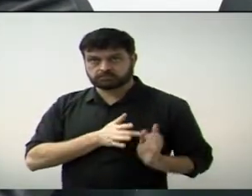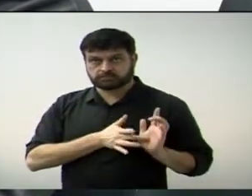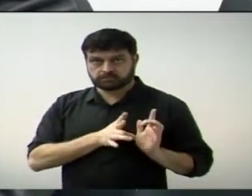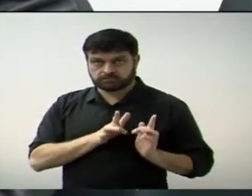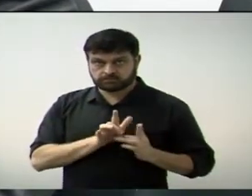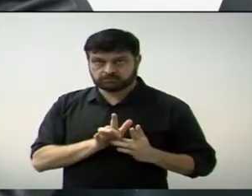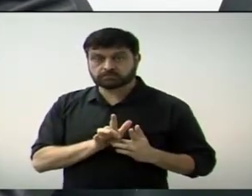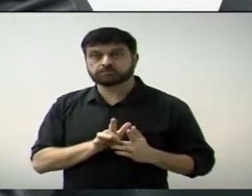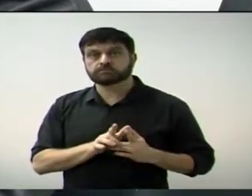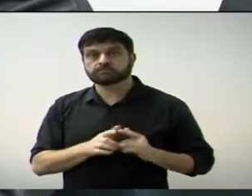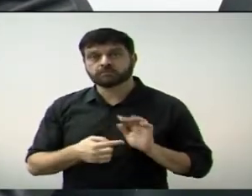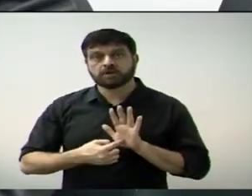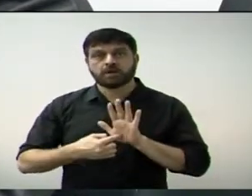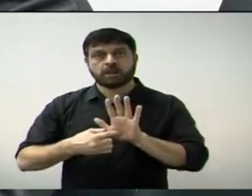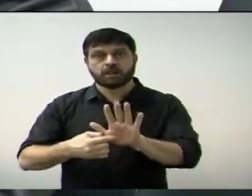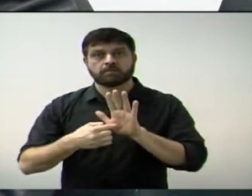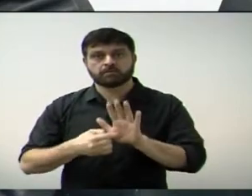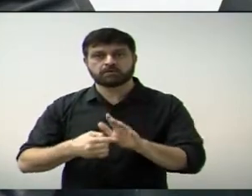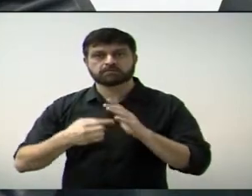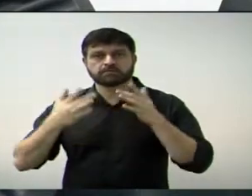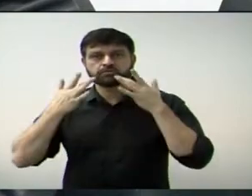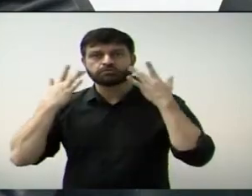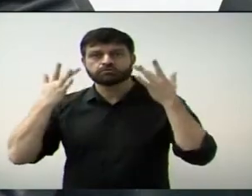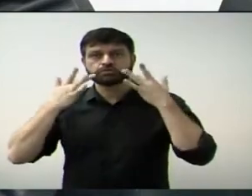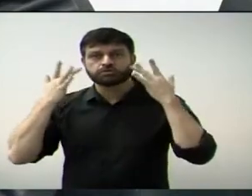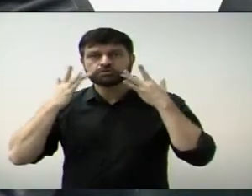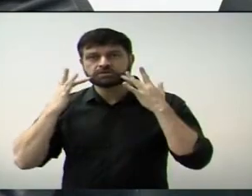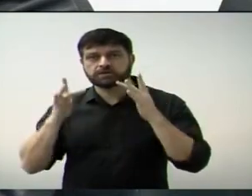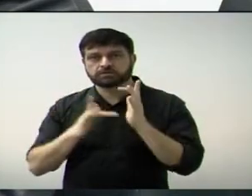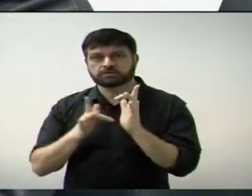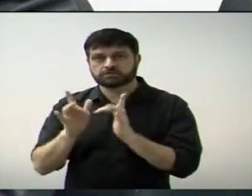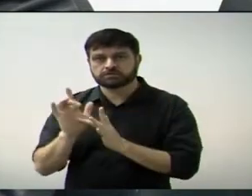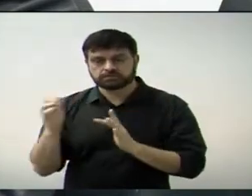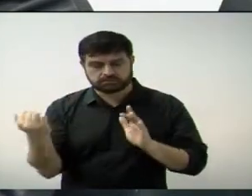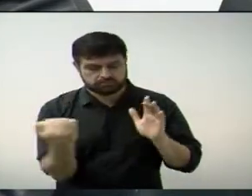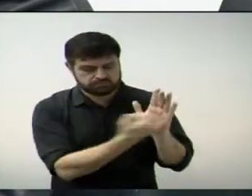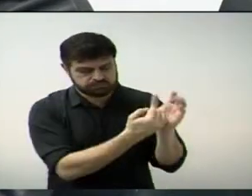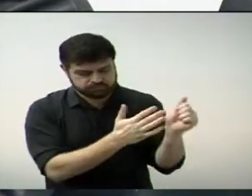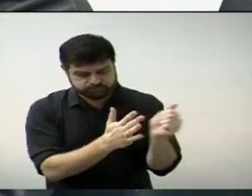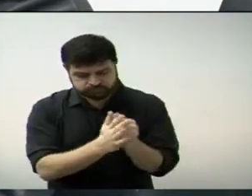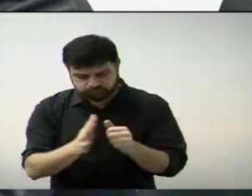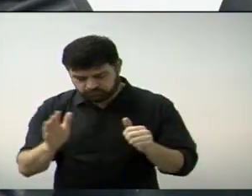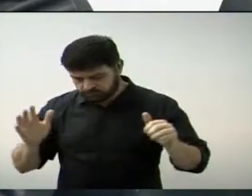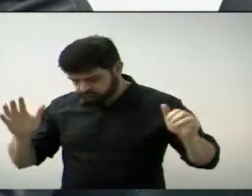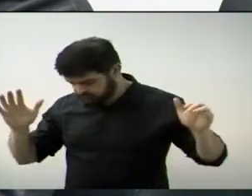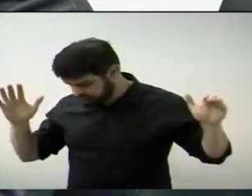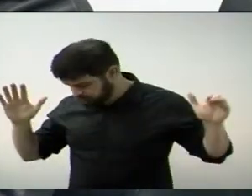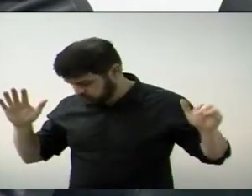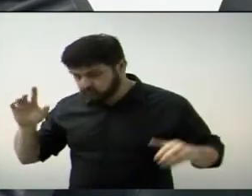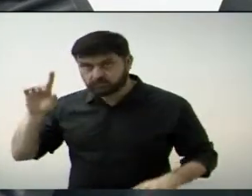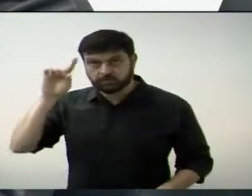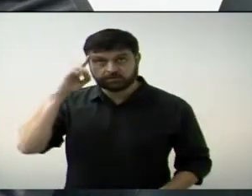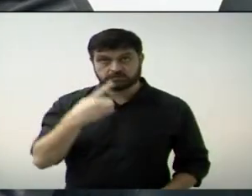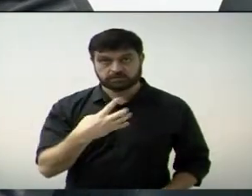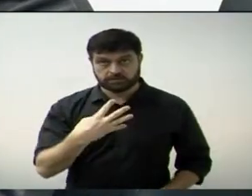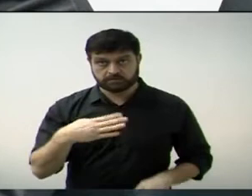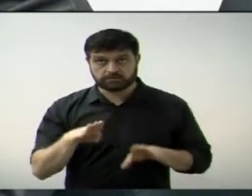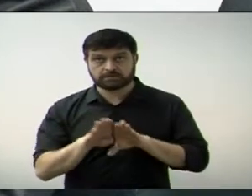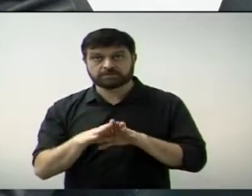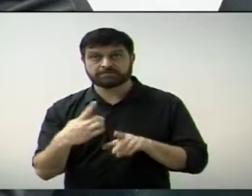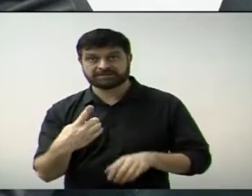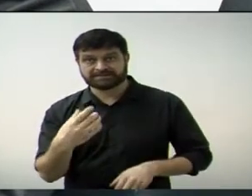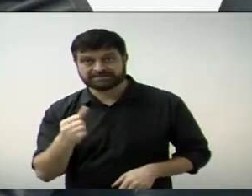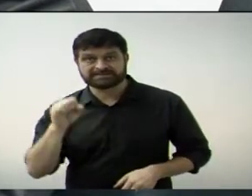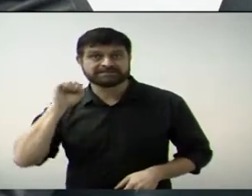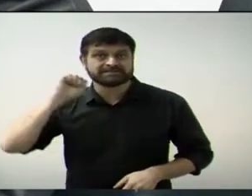Paulínia pela apresentação musical A Paixão de Cristo. E o senhor presidente, nos dias 14 e 16 de abril,